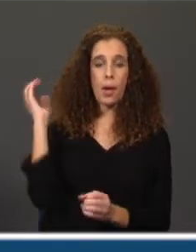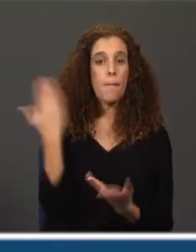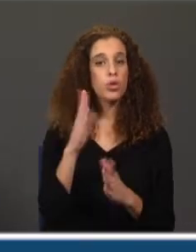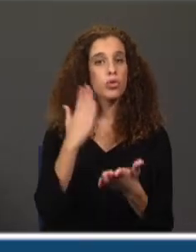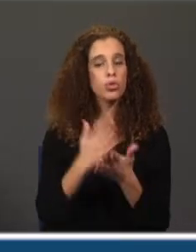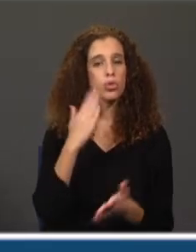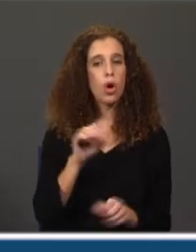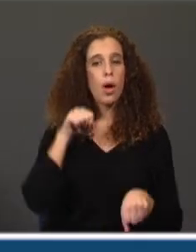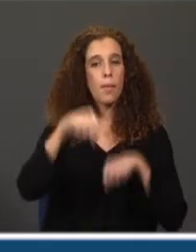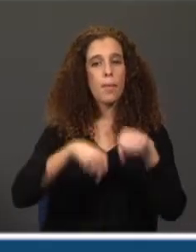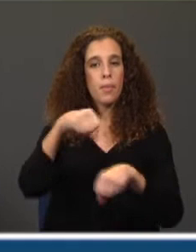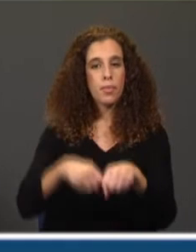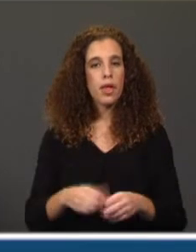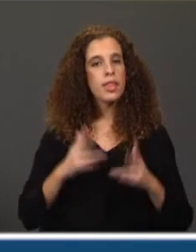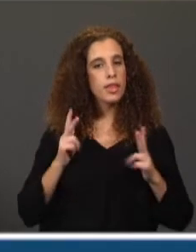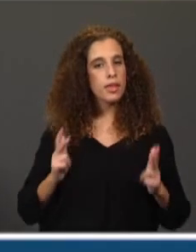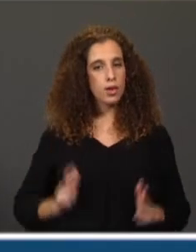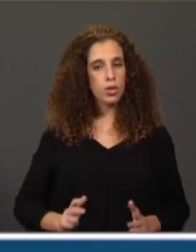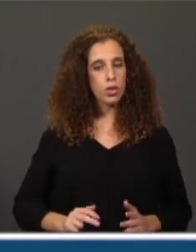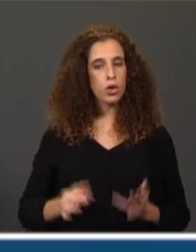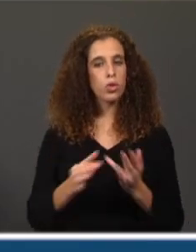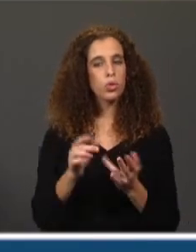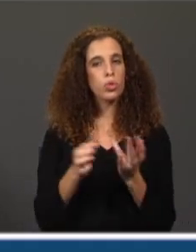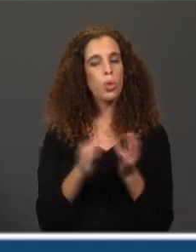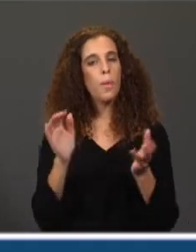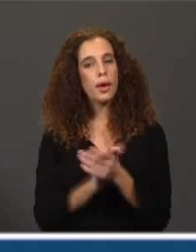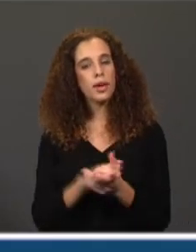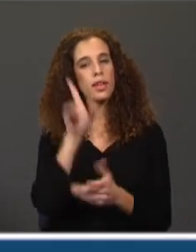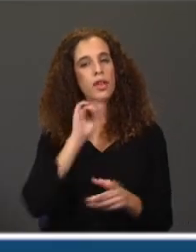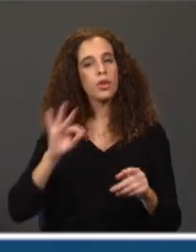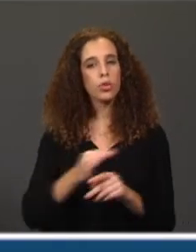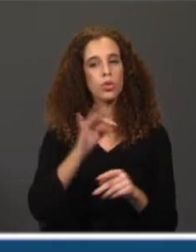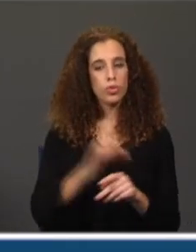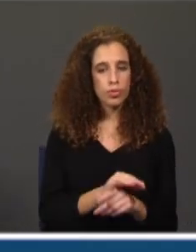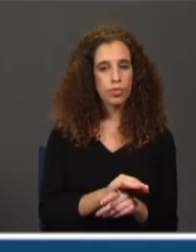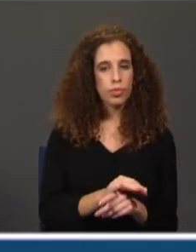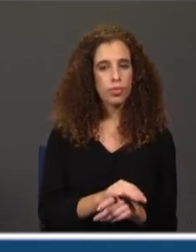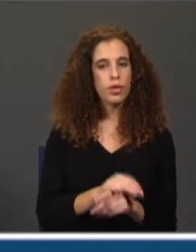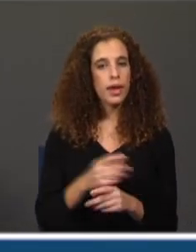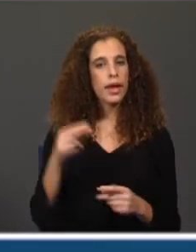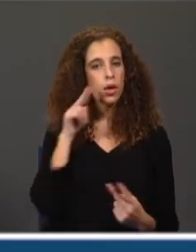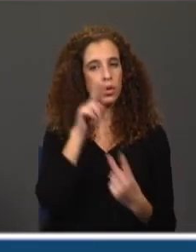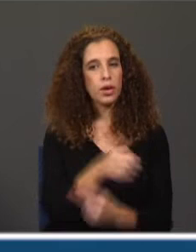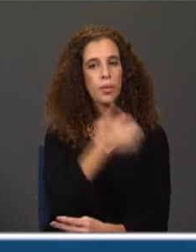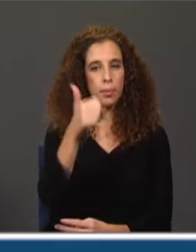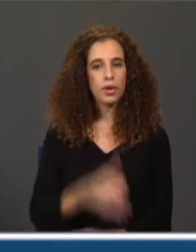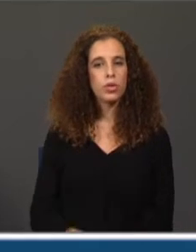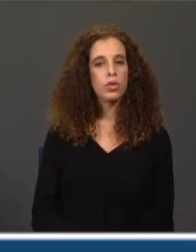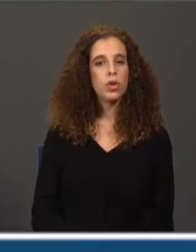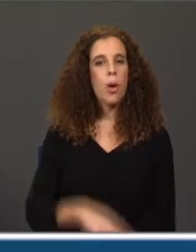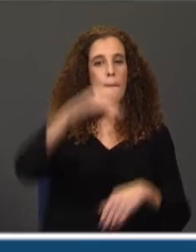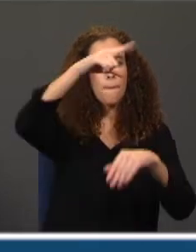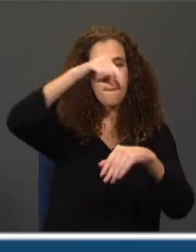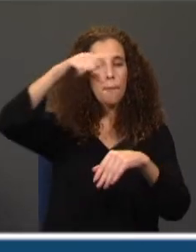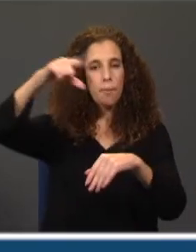marido da costureira encontraram-me intacto. O suíço, a Suíços com Alma partiu a pedalar de calças presas com molas de roupa como